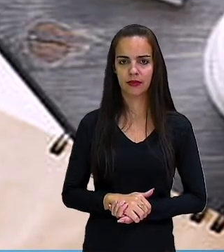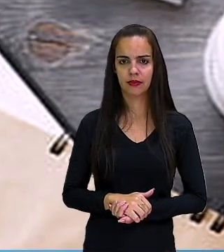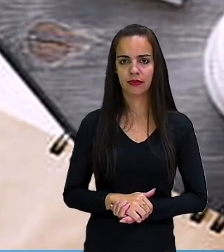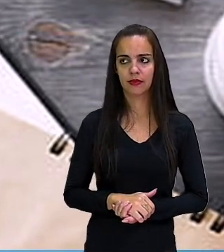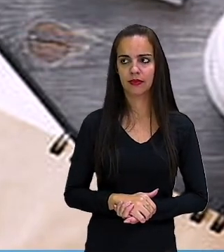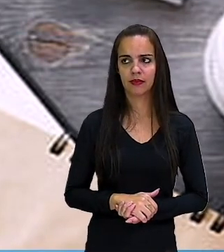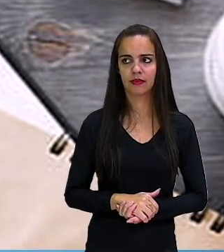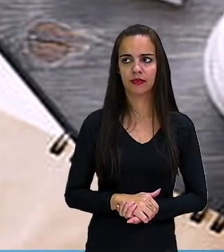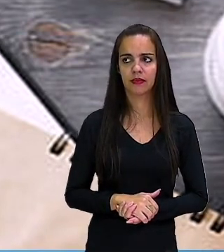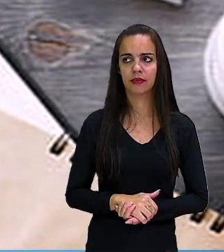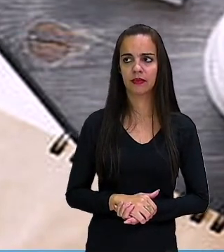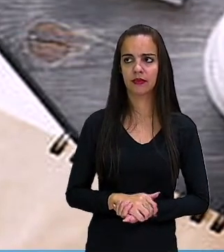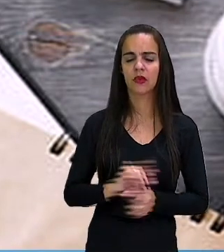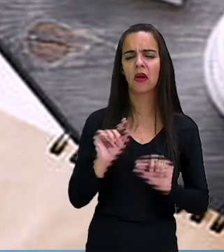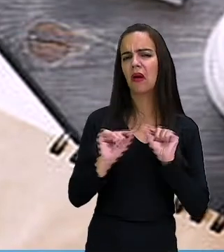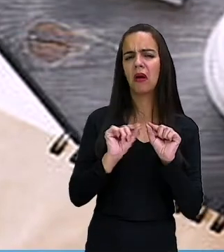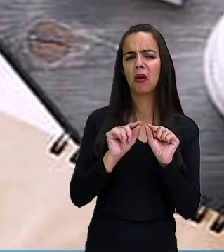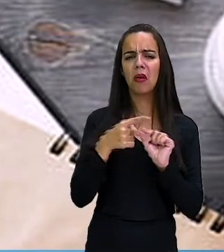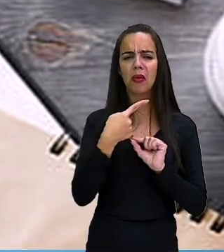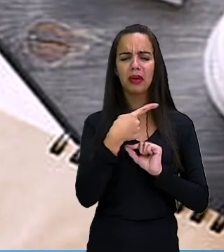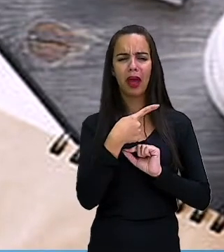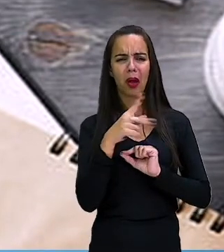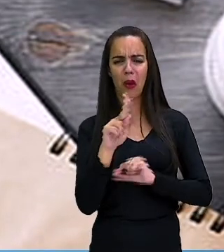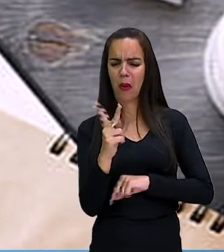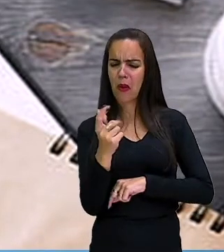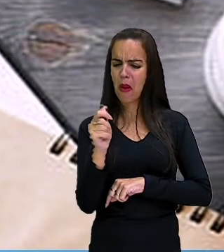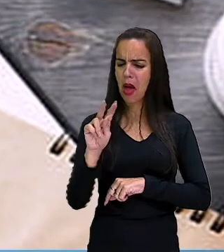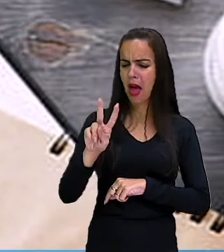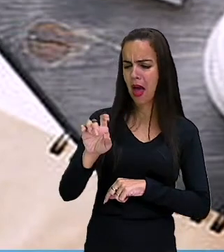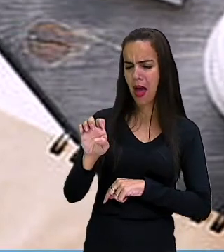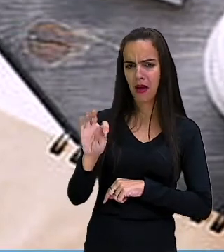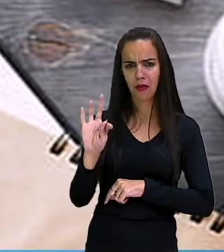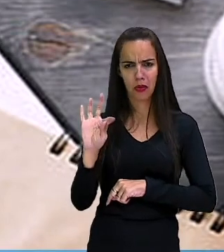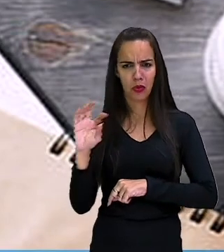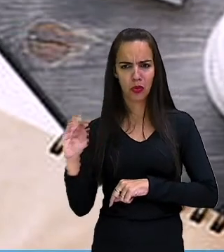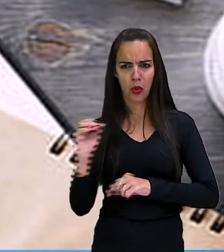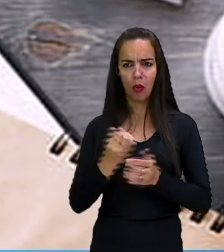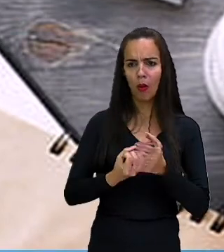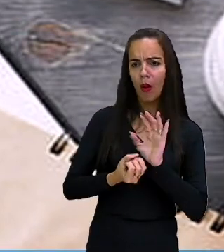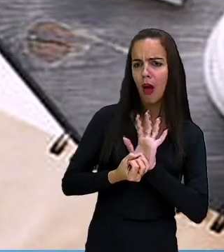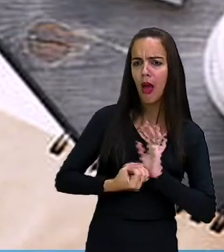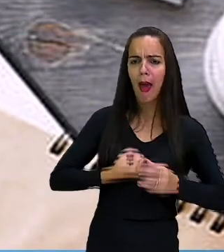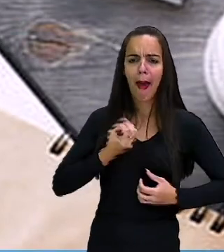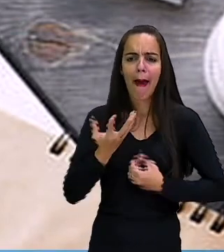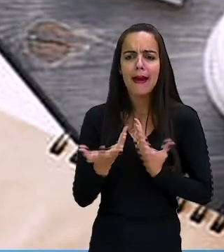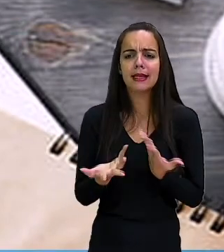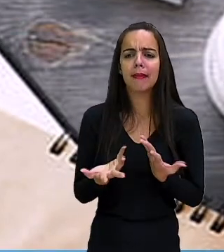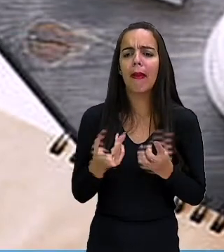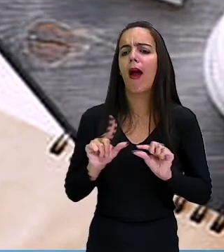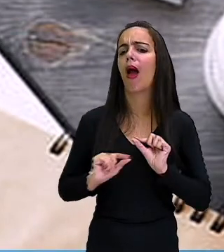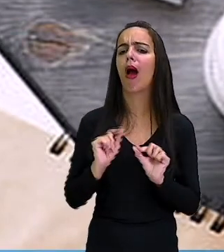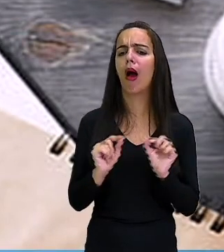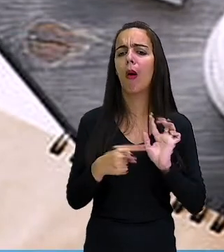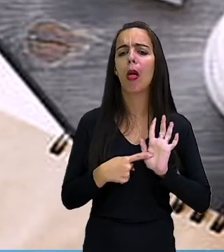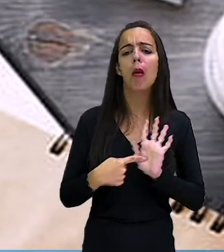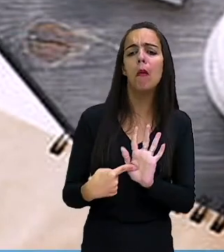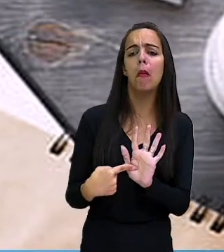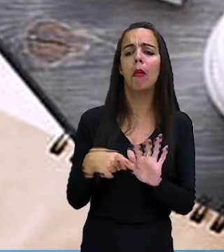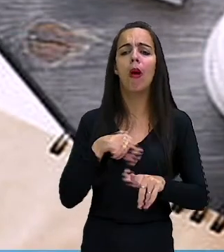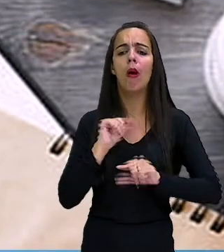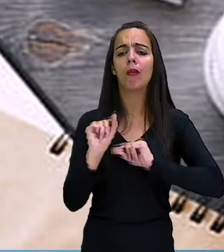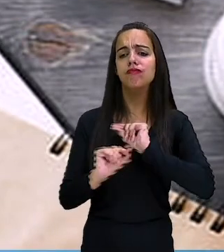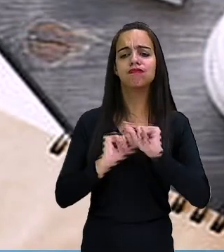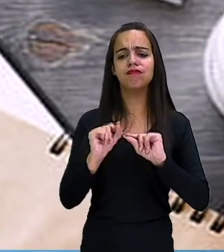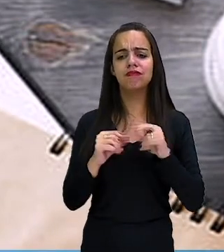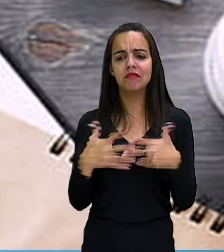O que ele expressa? O que ele traz para nós? Ok? Então, nós temos a opção